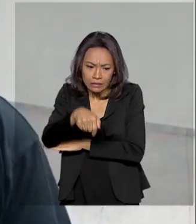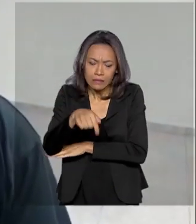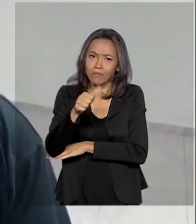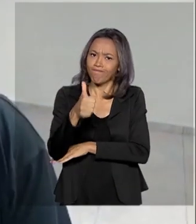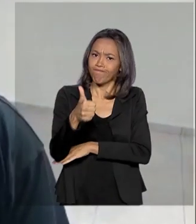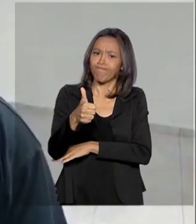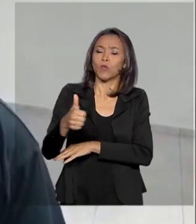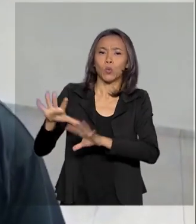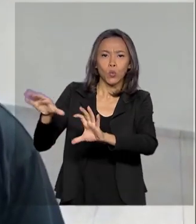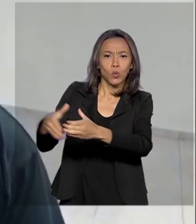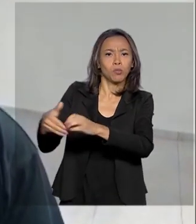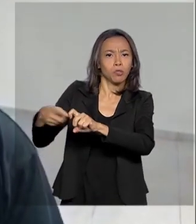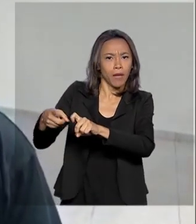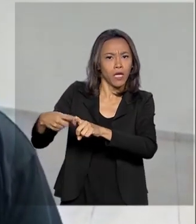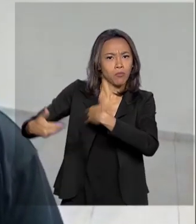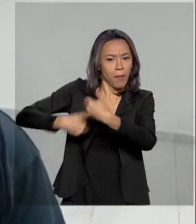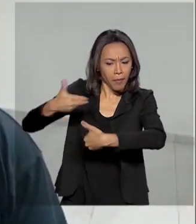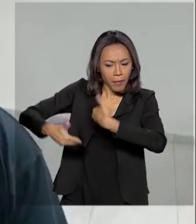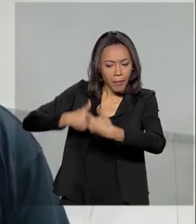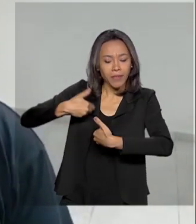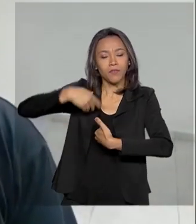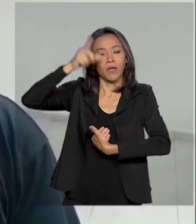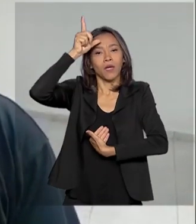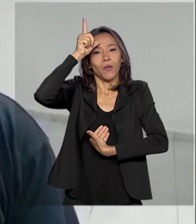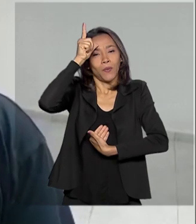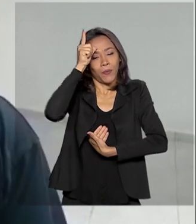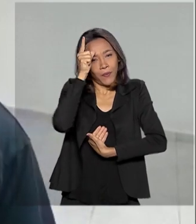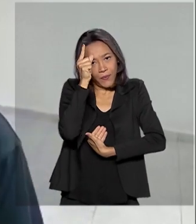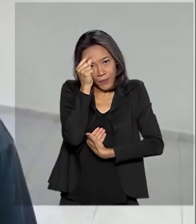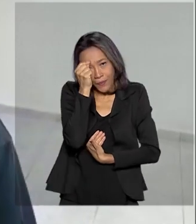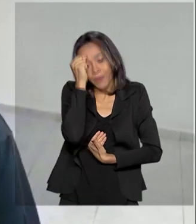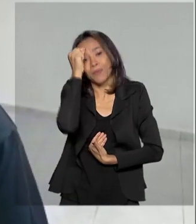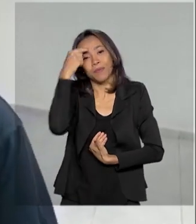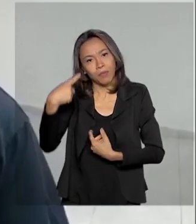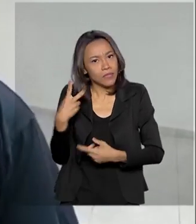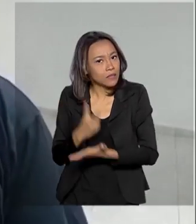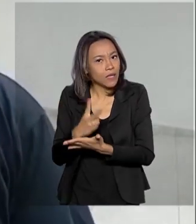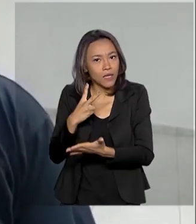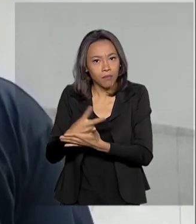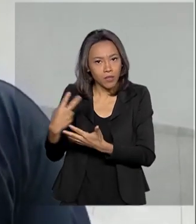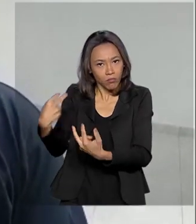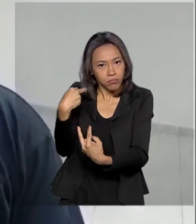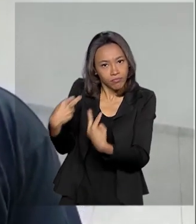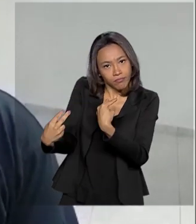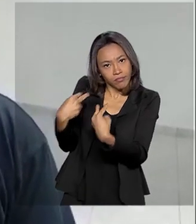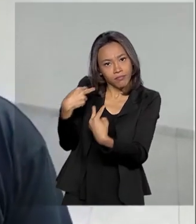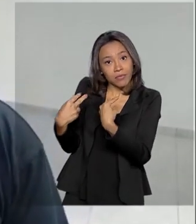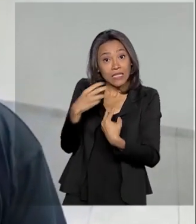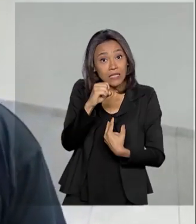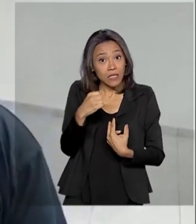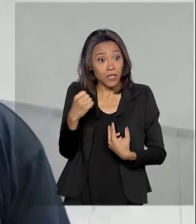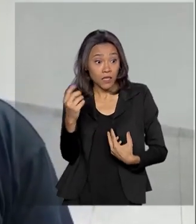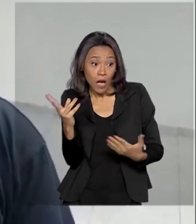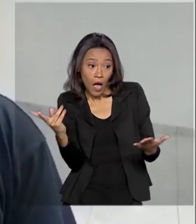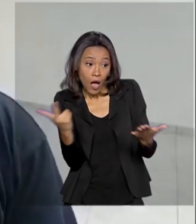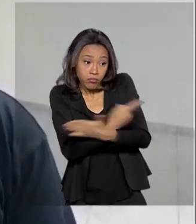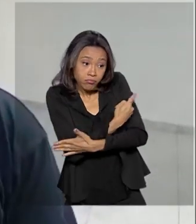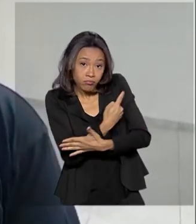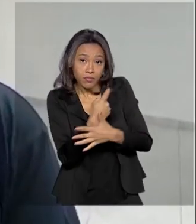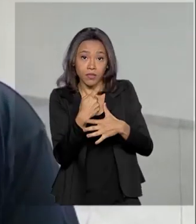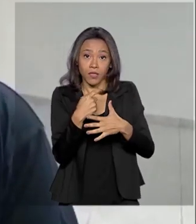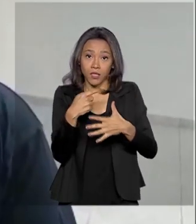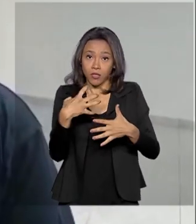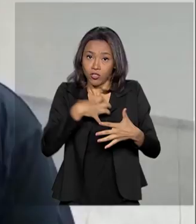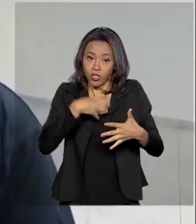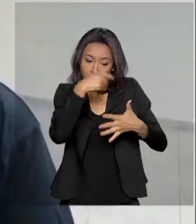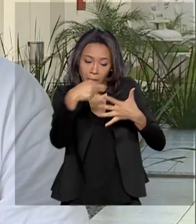médica está cuidando da gente, a gente fica mais tranquilo ainda, porque a gente está sendo monitorado e se alguém apresentar os sintomas, vai ser encaminhado